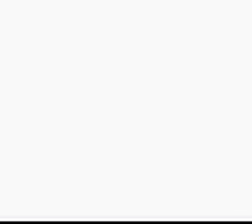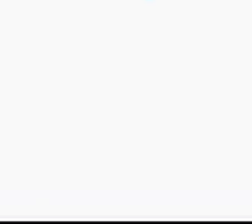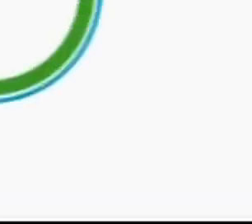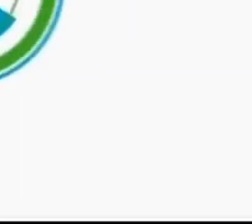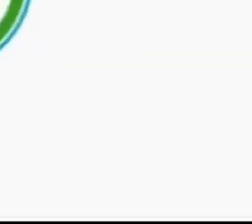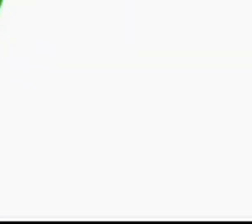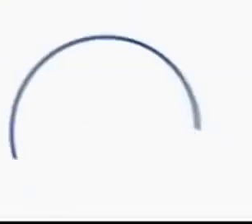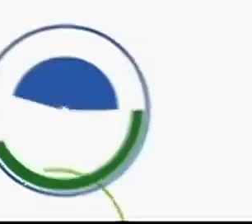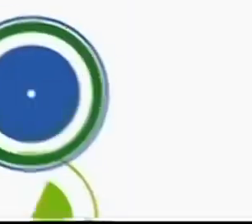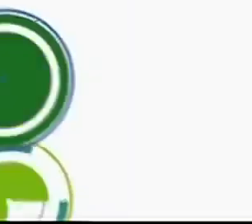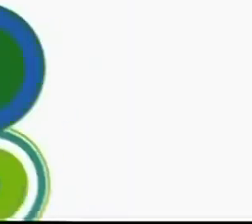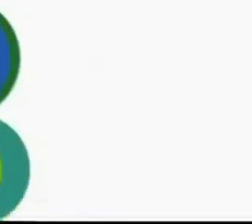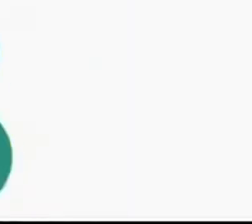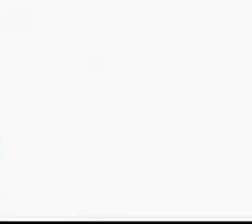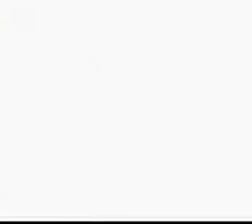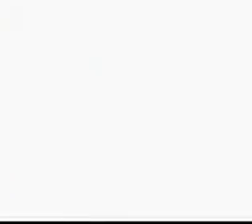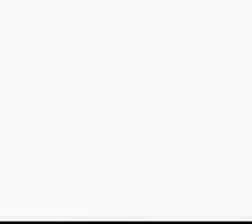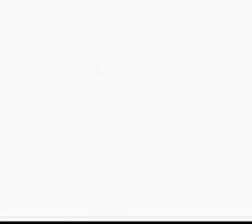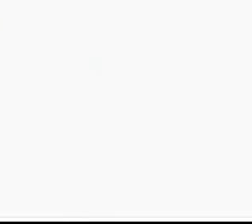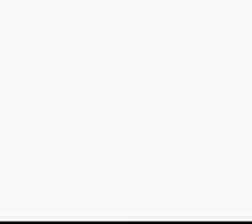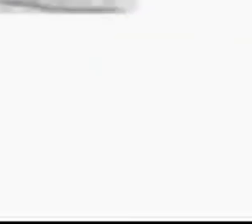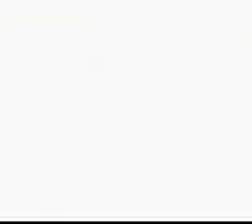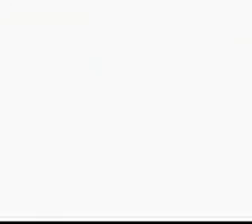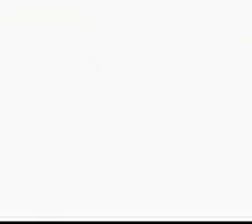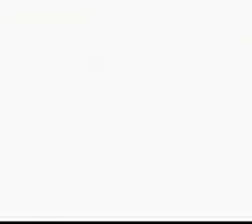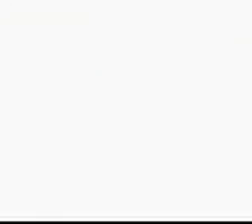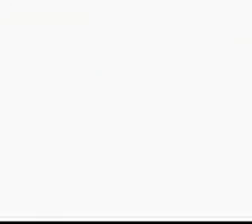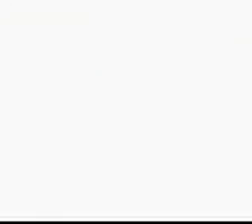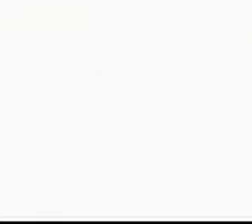Tchau. Tchau. Tchau. Tchau.